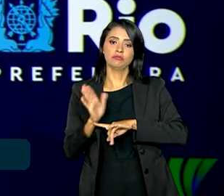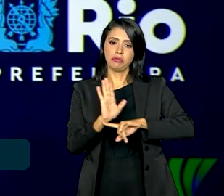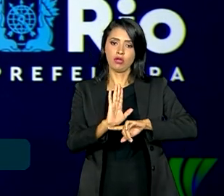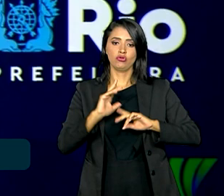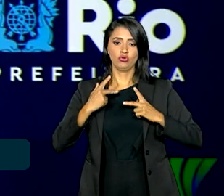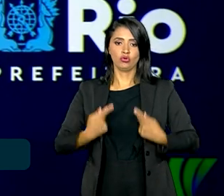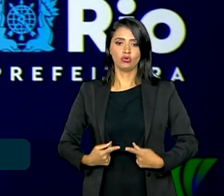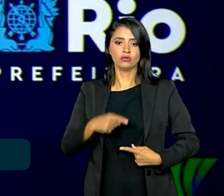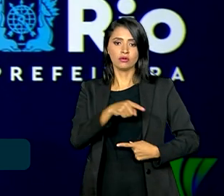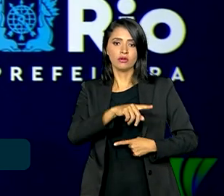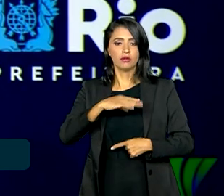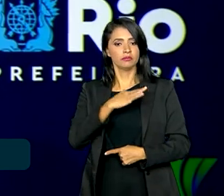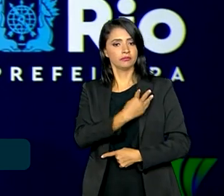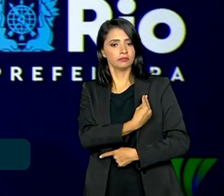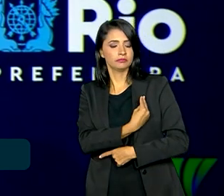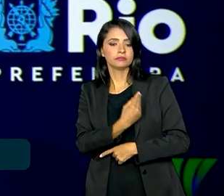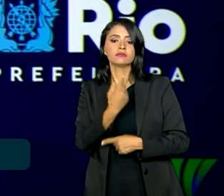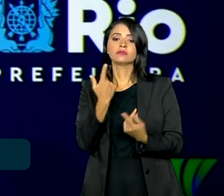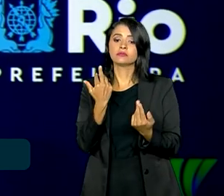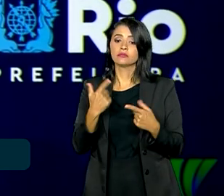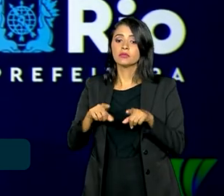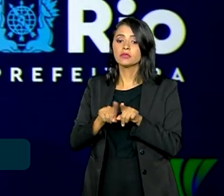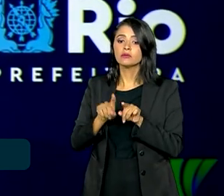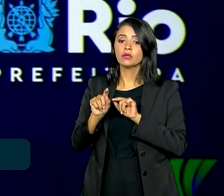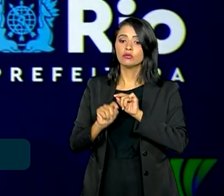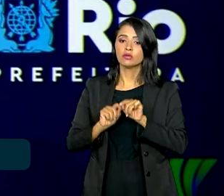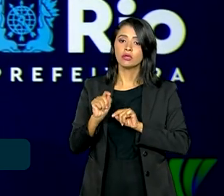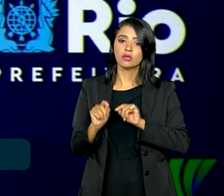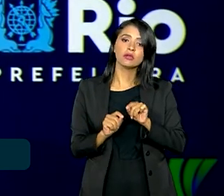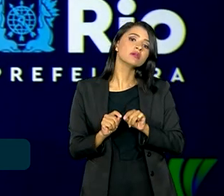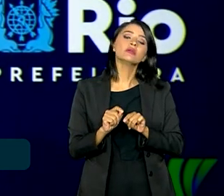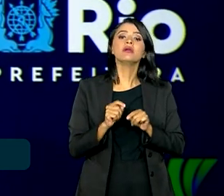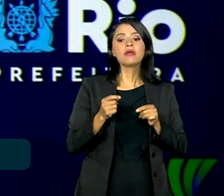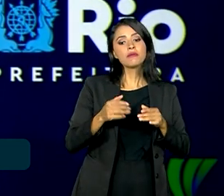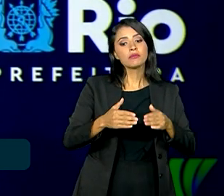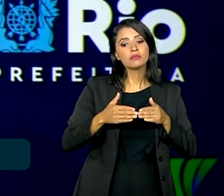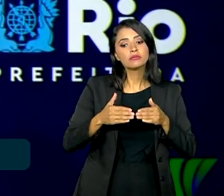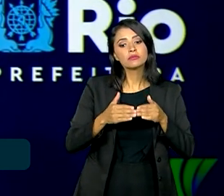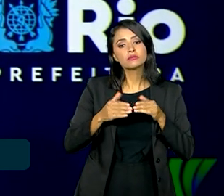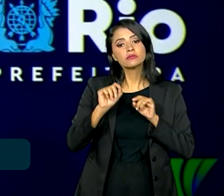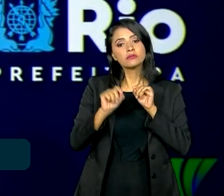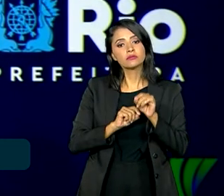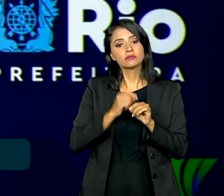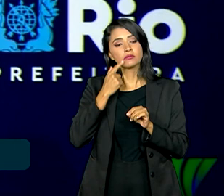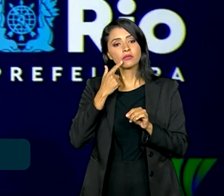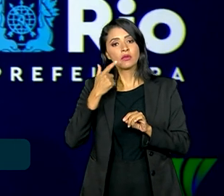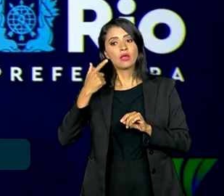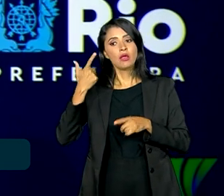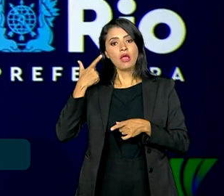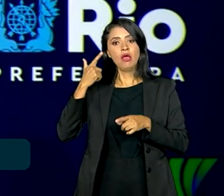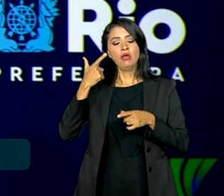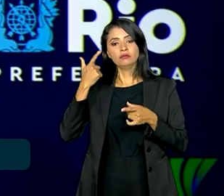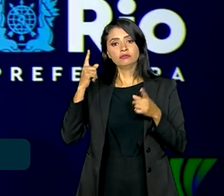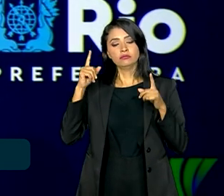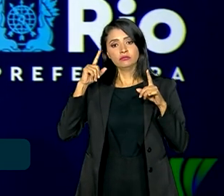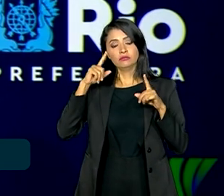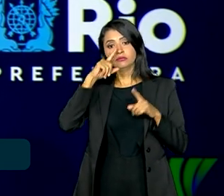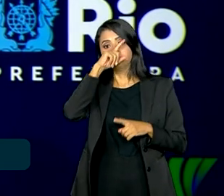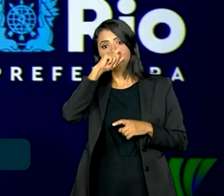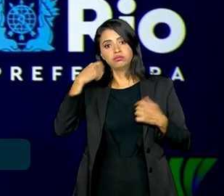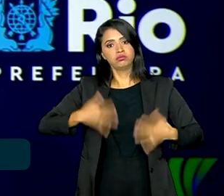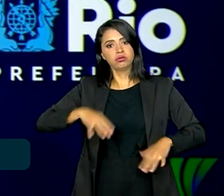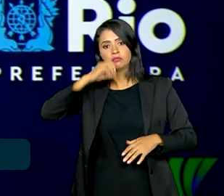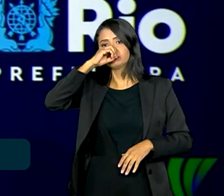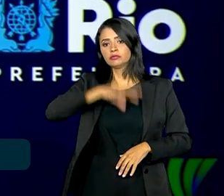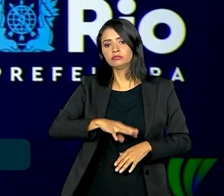humanitária na Palestina, bem como apelos pela cessação das hostilidades. Muitos se